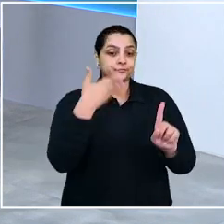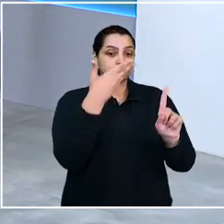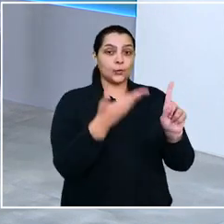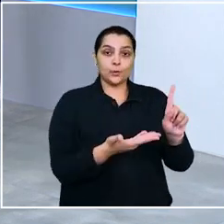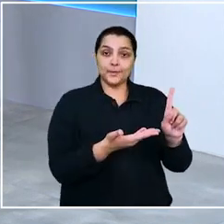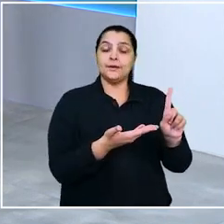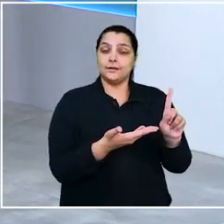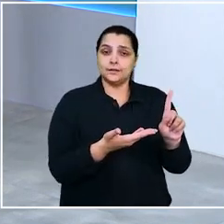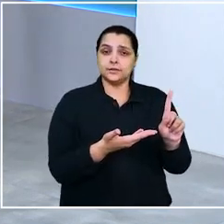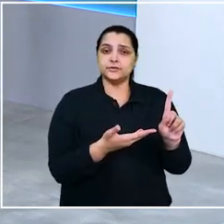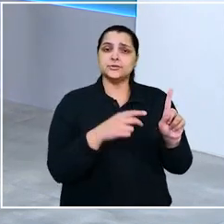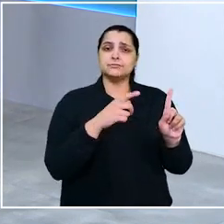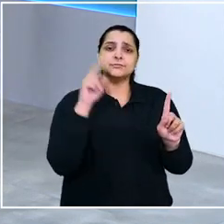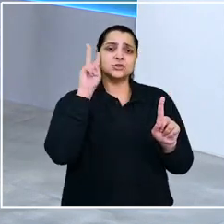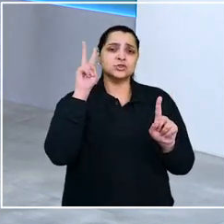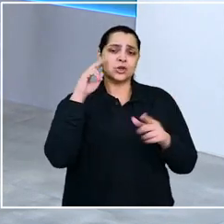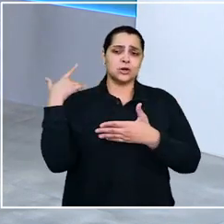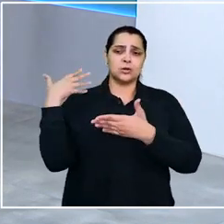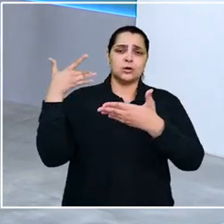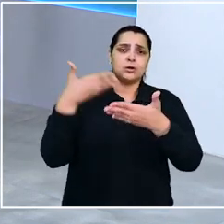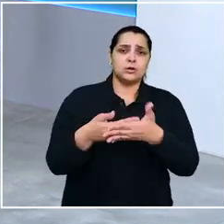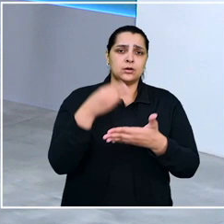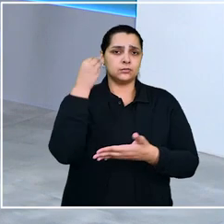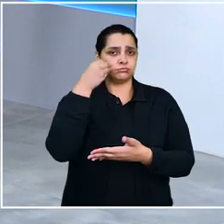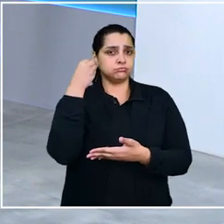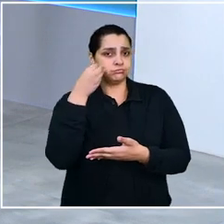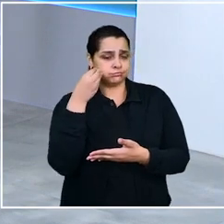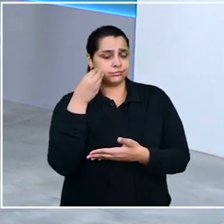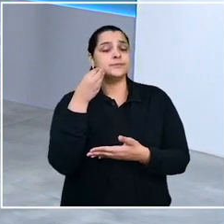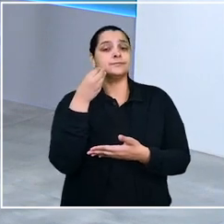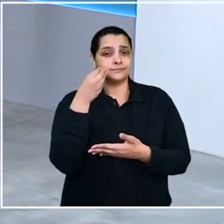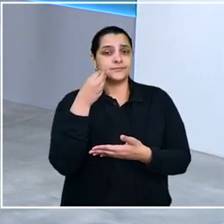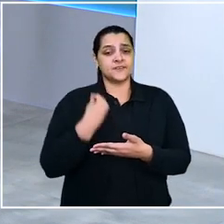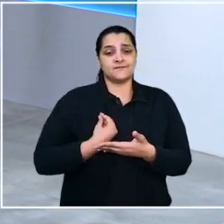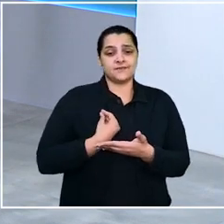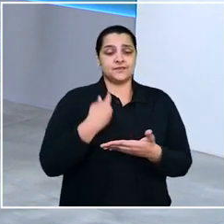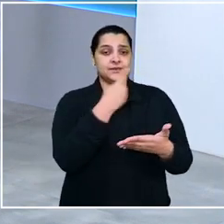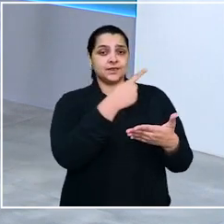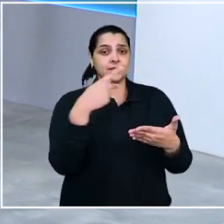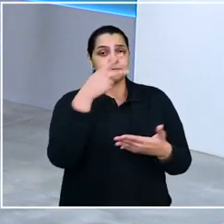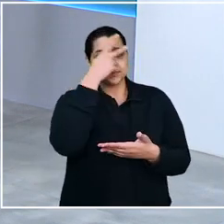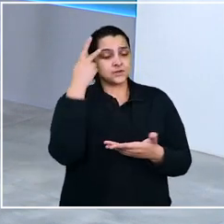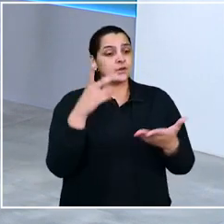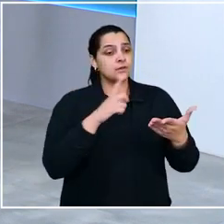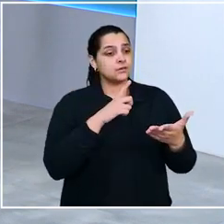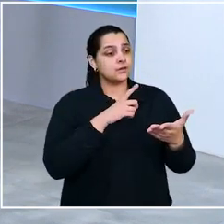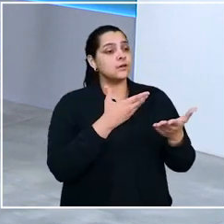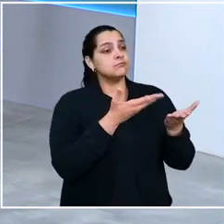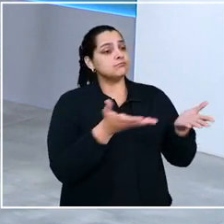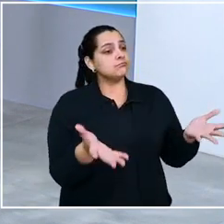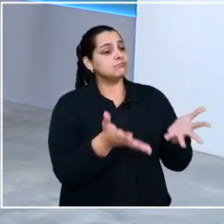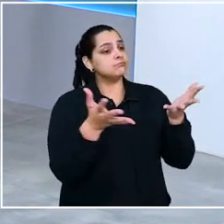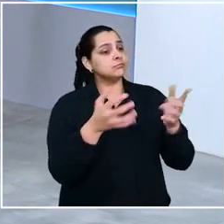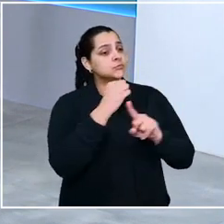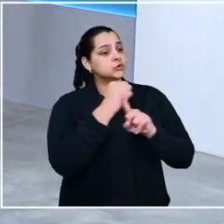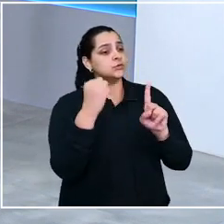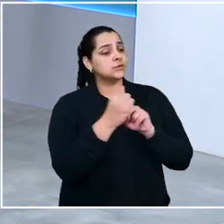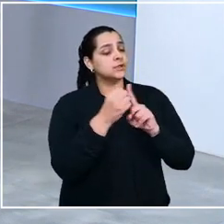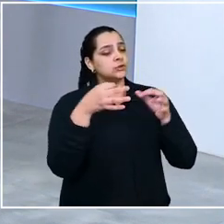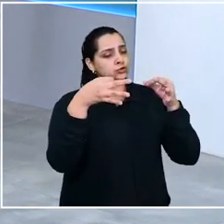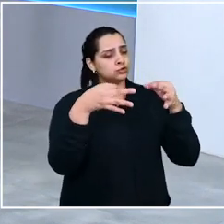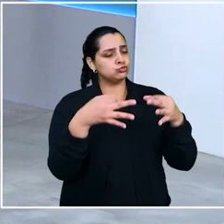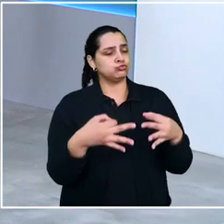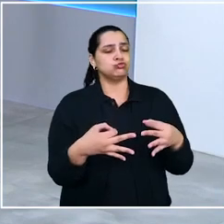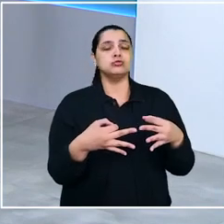A homenagem leva em conta as trajetórias, as vivências e as experiências de pessoas que contribuem para a promoção de uma